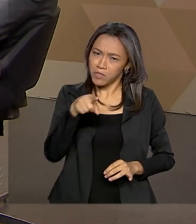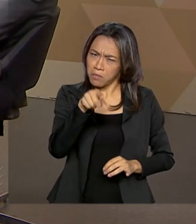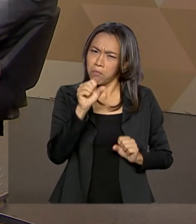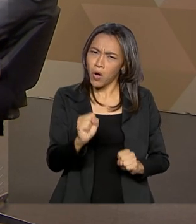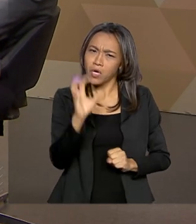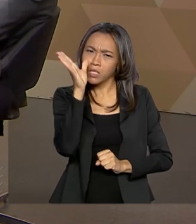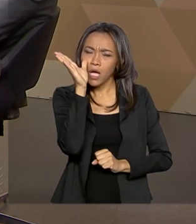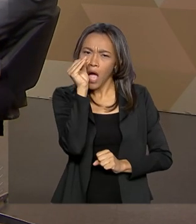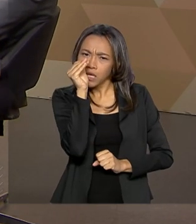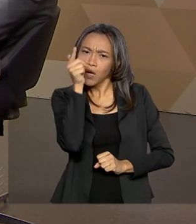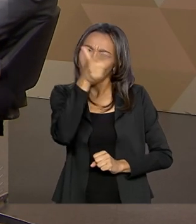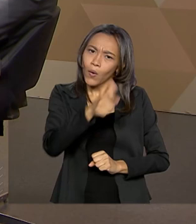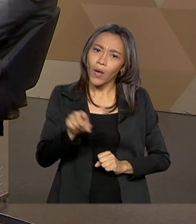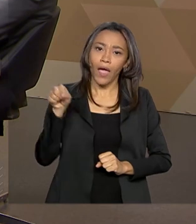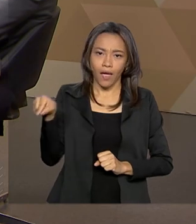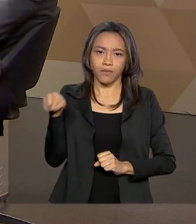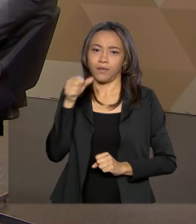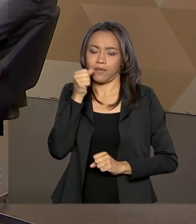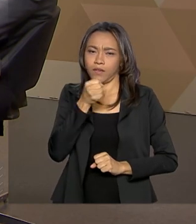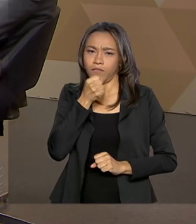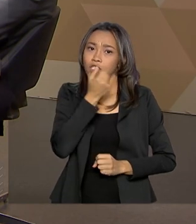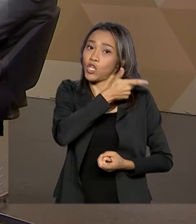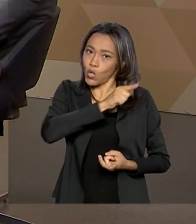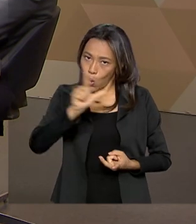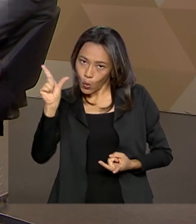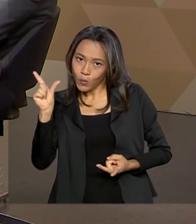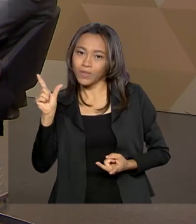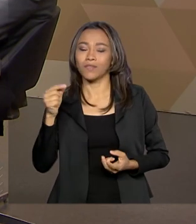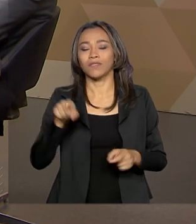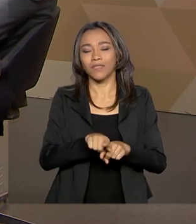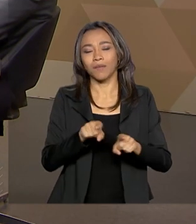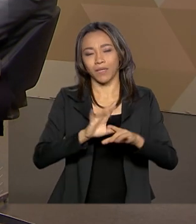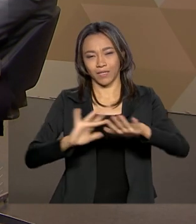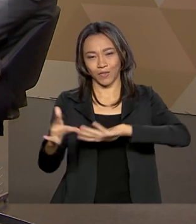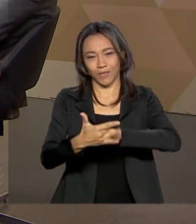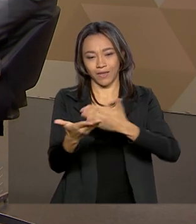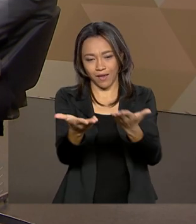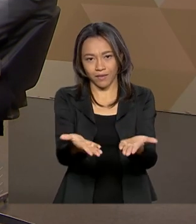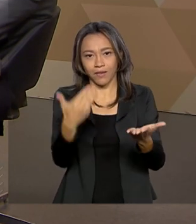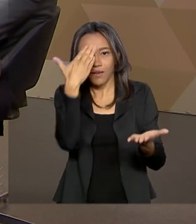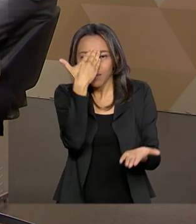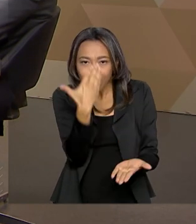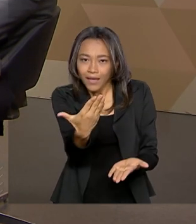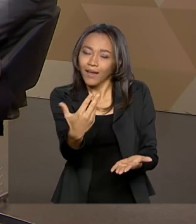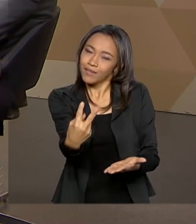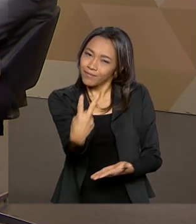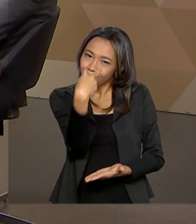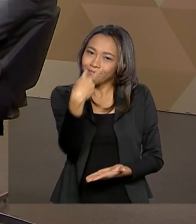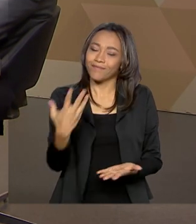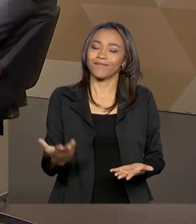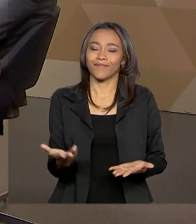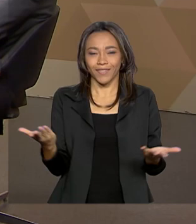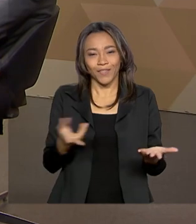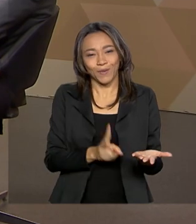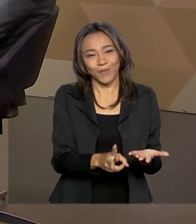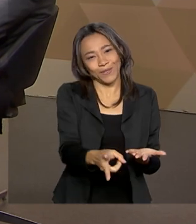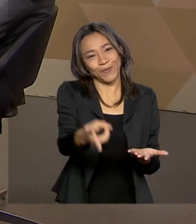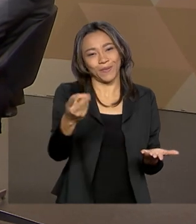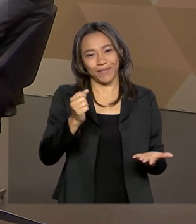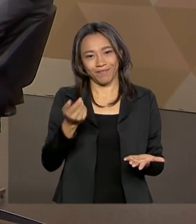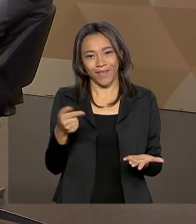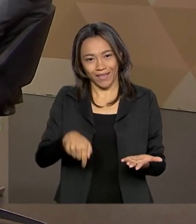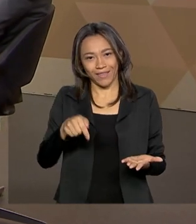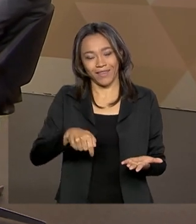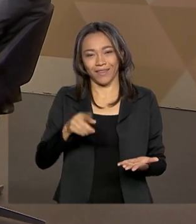rever essa e outras entrevistas no ABC Play ou em nossas redes sociais. Obrigado pela companhia e o Brasil continua em pauta